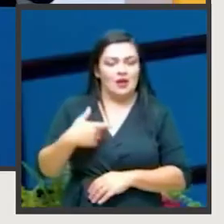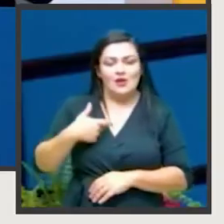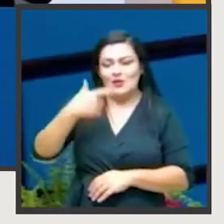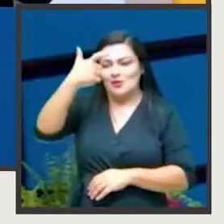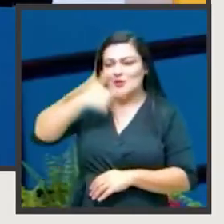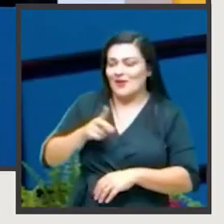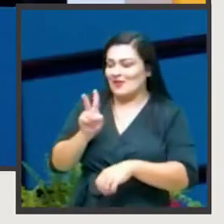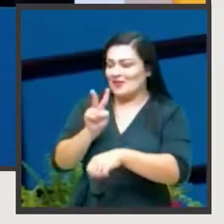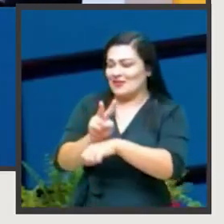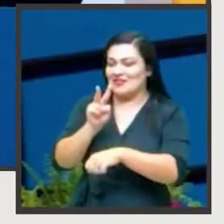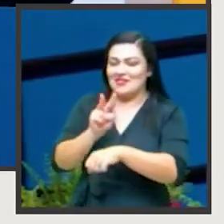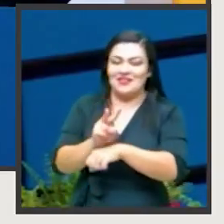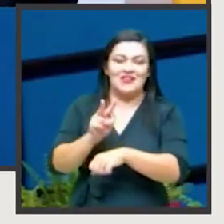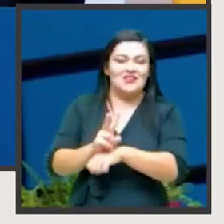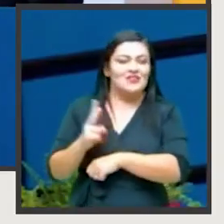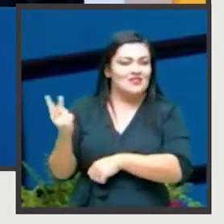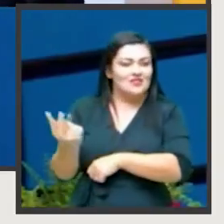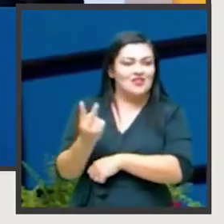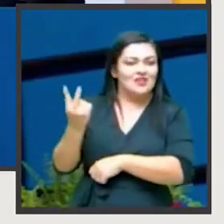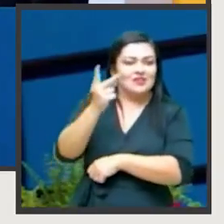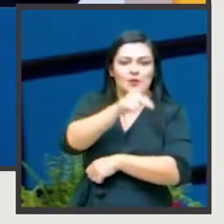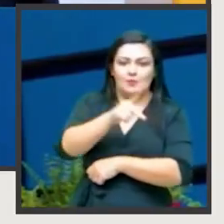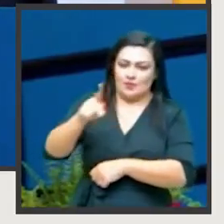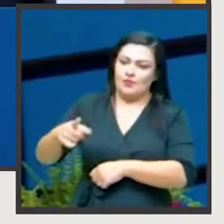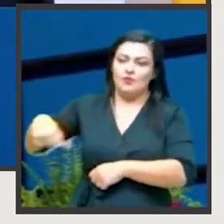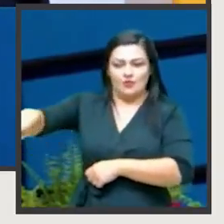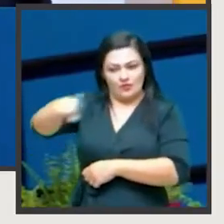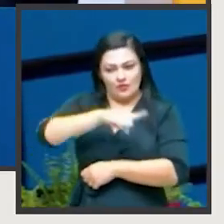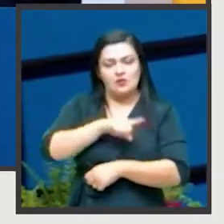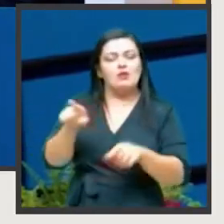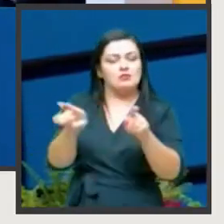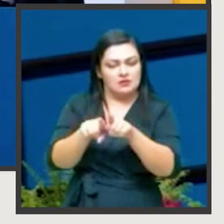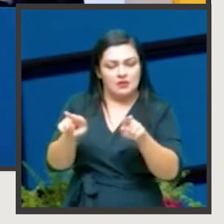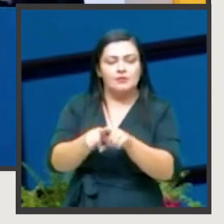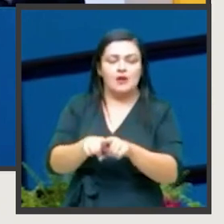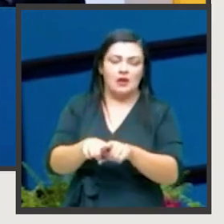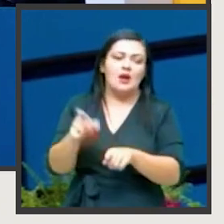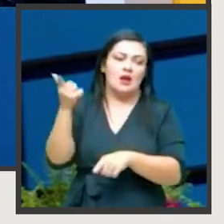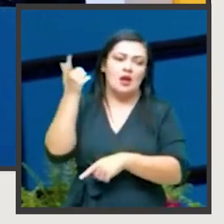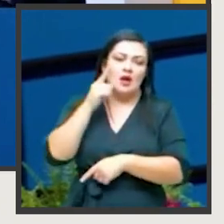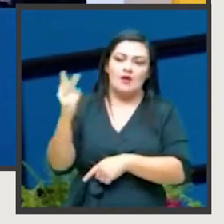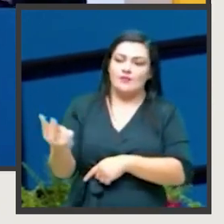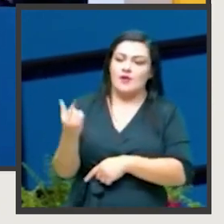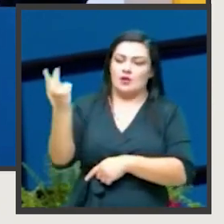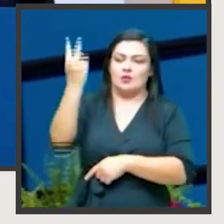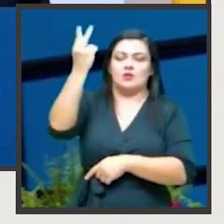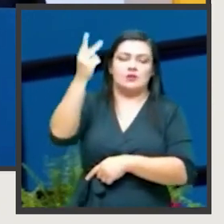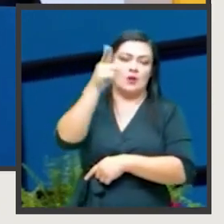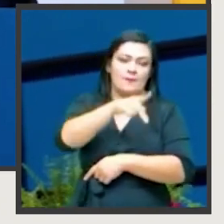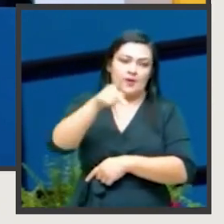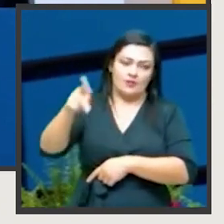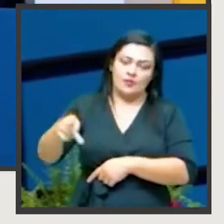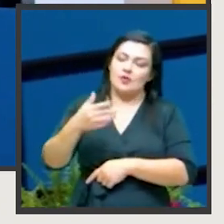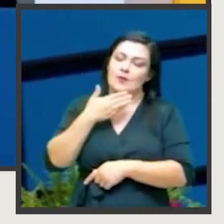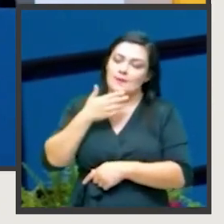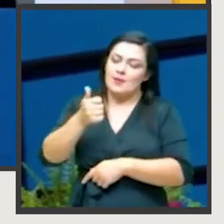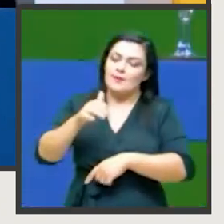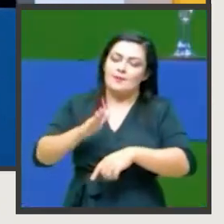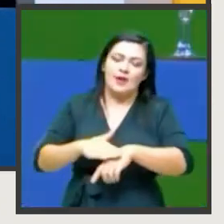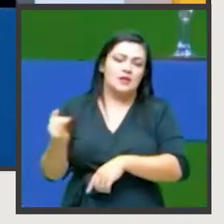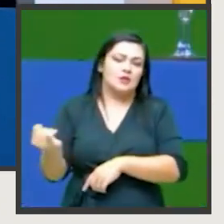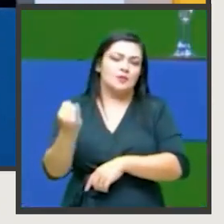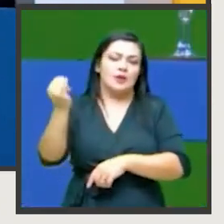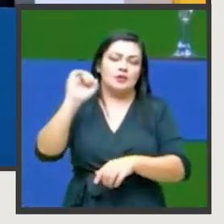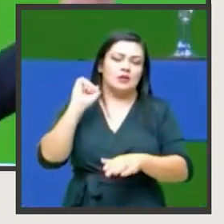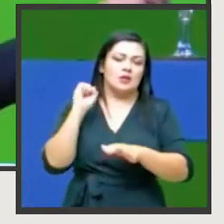Eu sou um grande defensor da valorização dos professores e não tenho dúvida que todos vocês são. Porque se a gente não valoriza aquilo